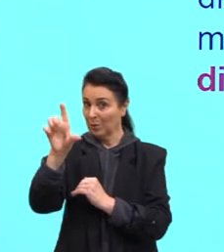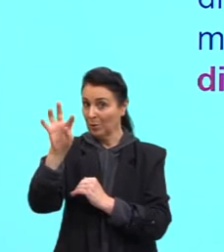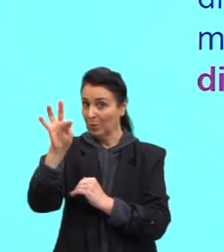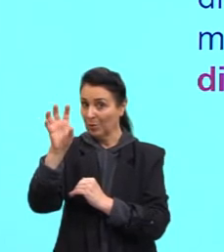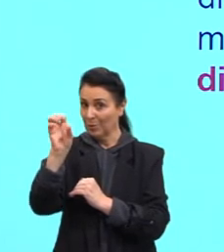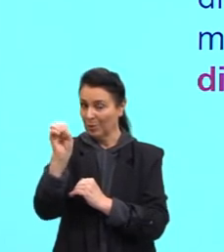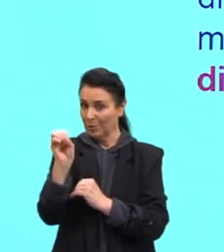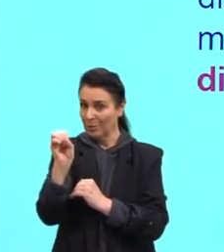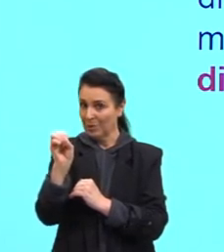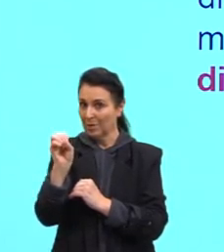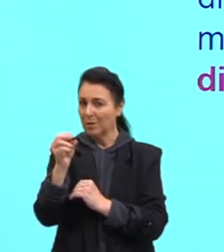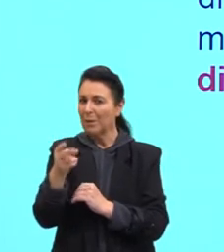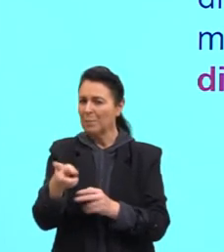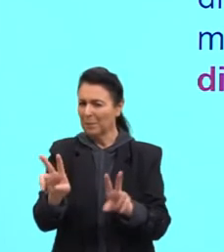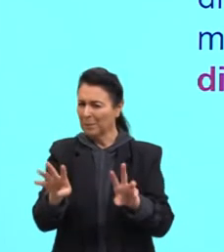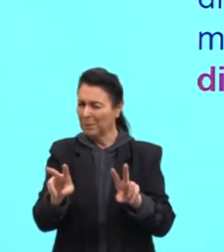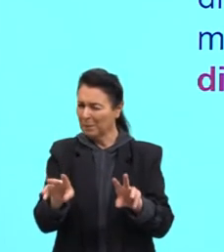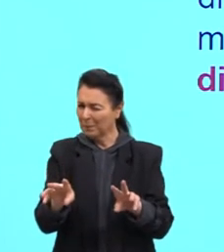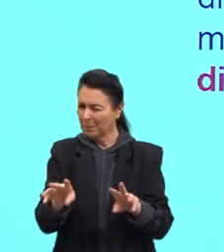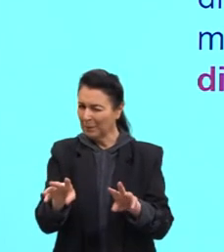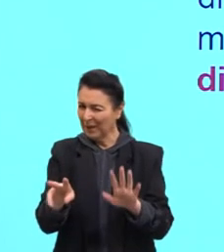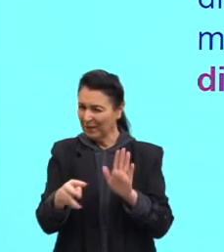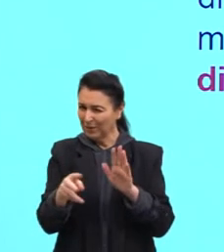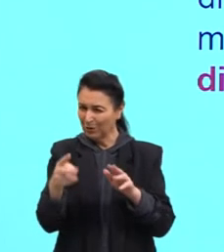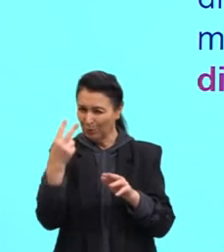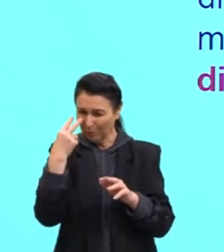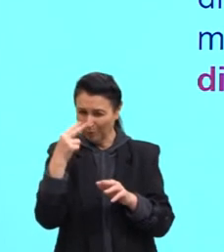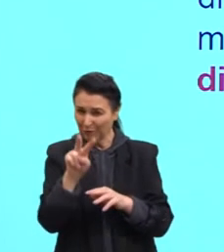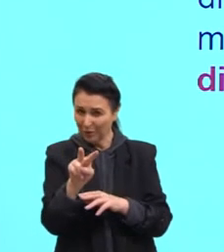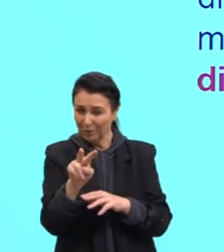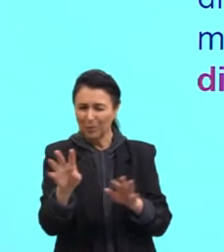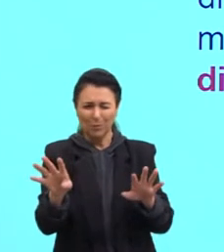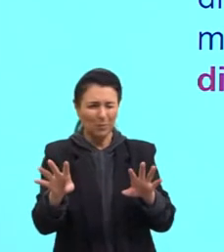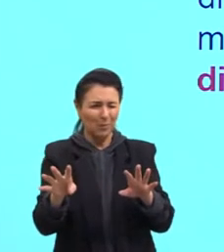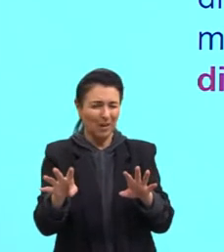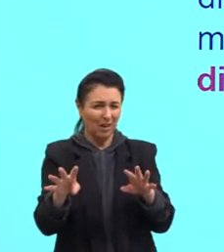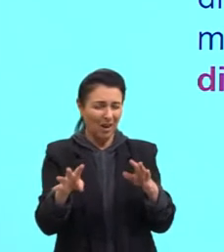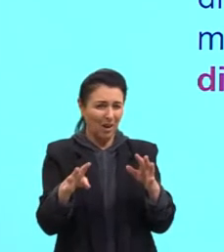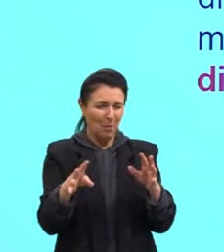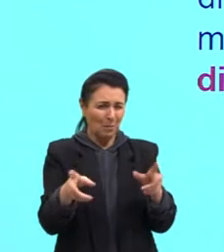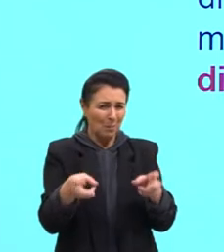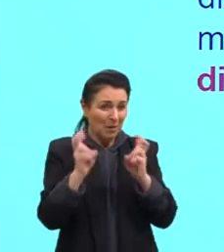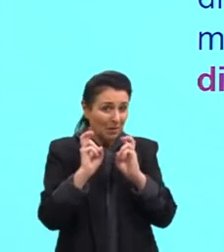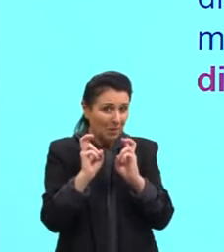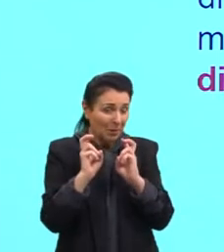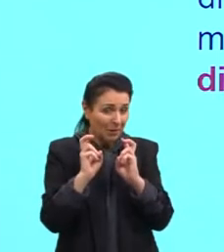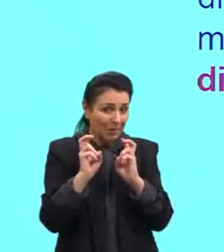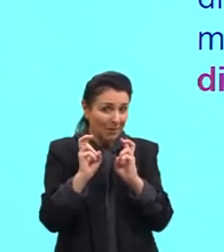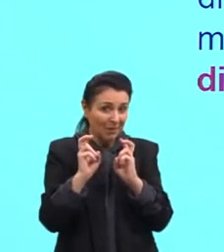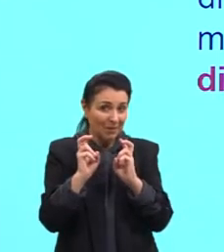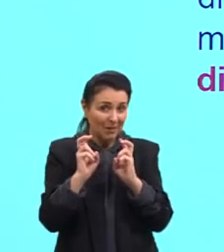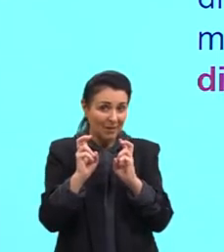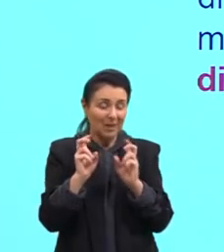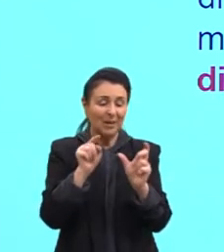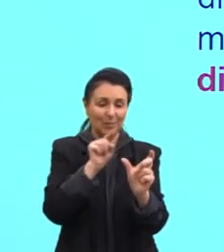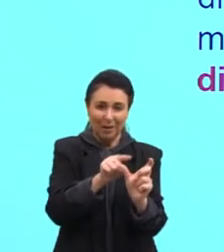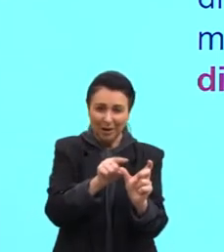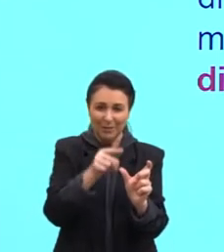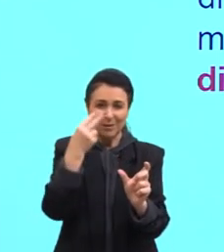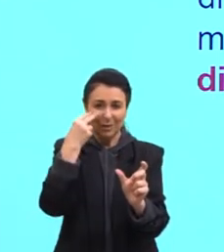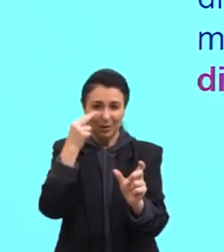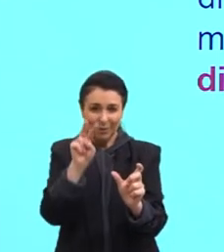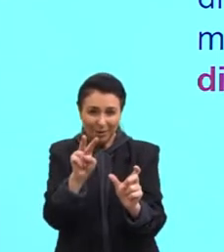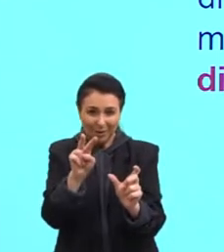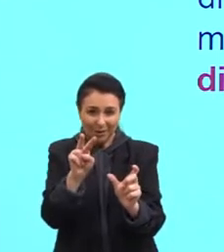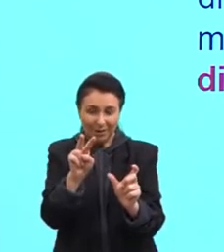que eu tenho muitas palavras que já estão me facilitando o meu entendimento do texto. Sobre o que que fala